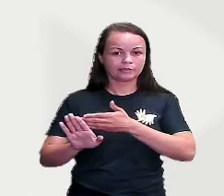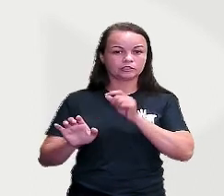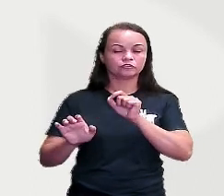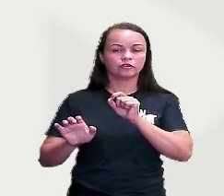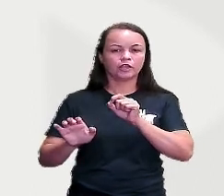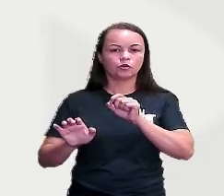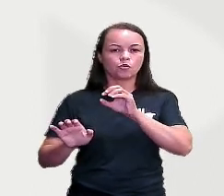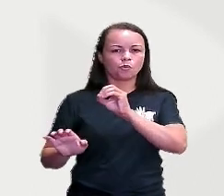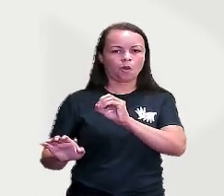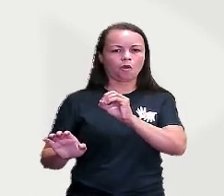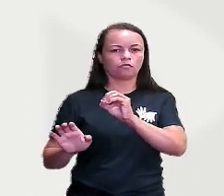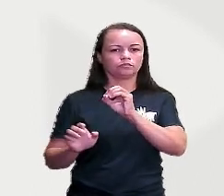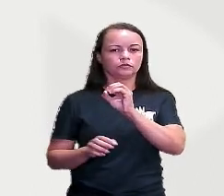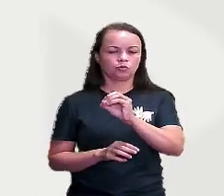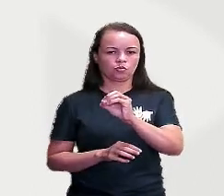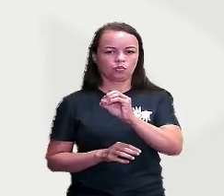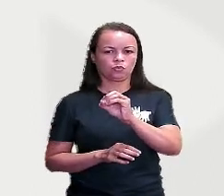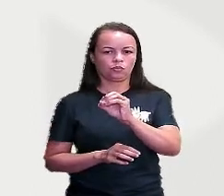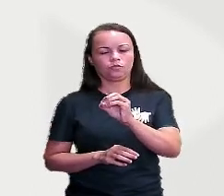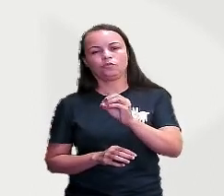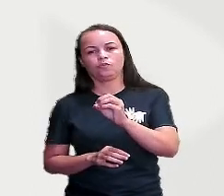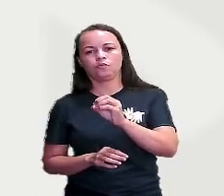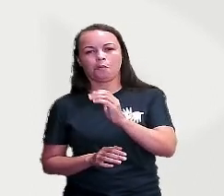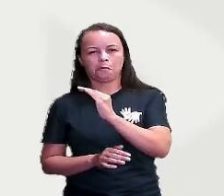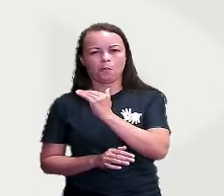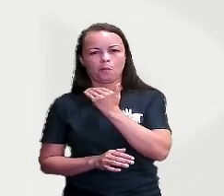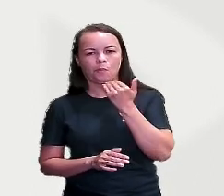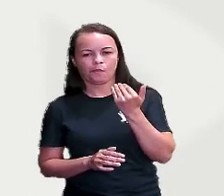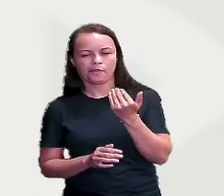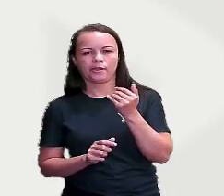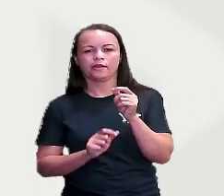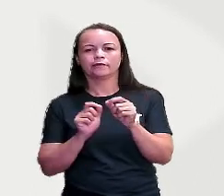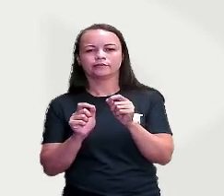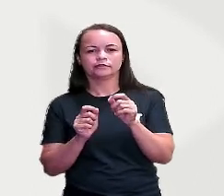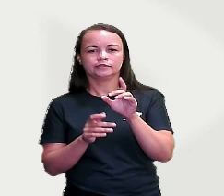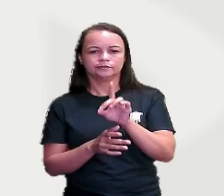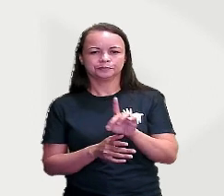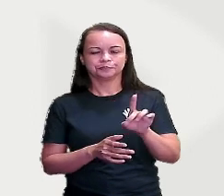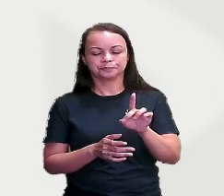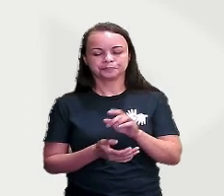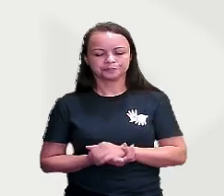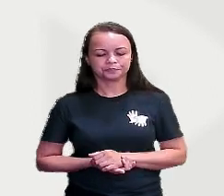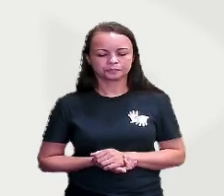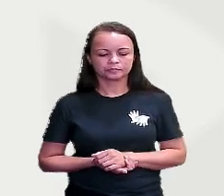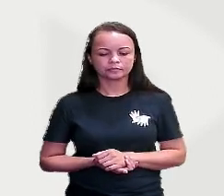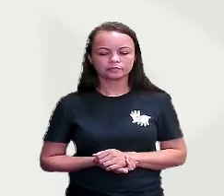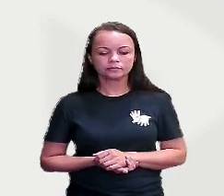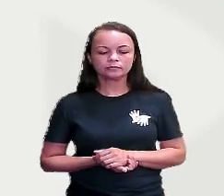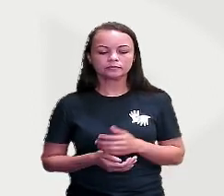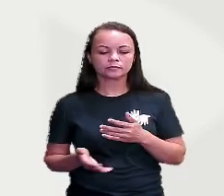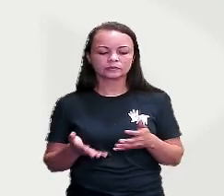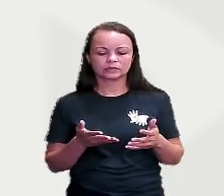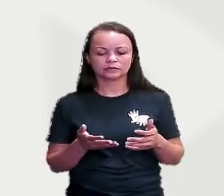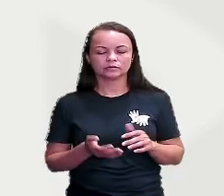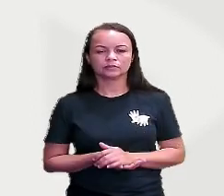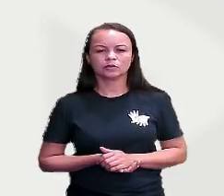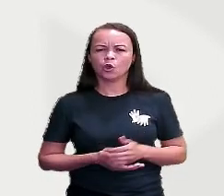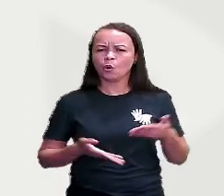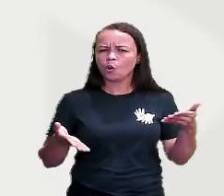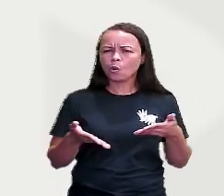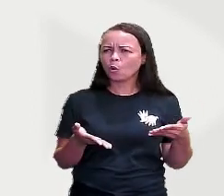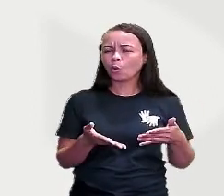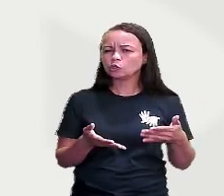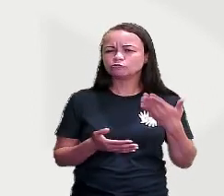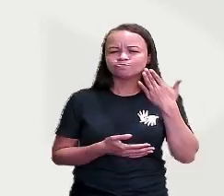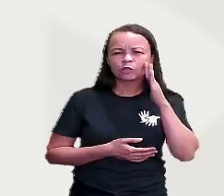vem o artigo ó. Então, o morrer pertence a Deus. Até hoje, não se sabe o porquê de